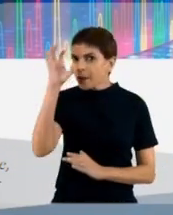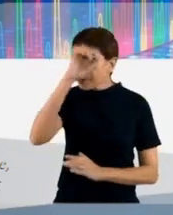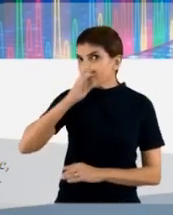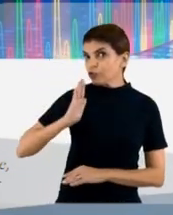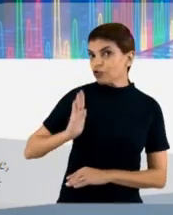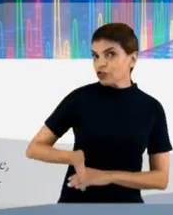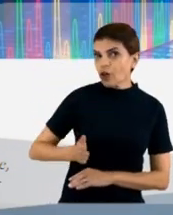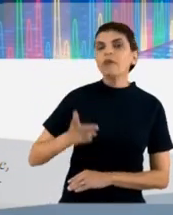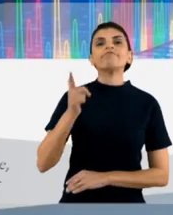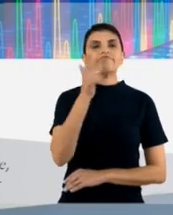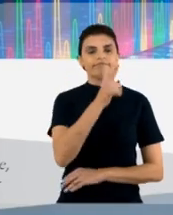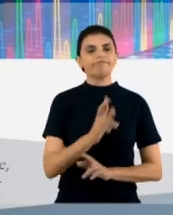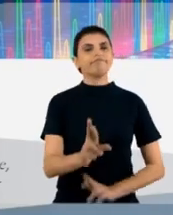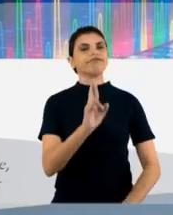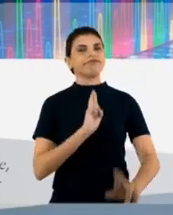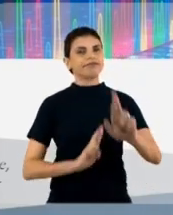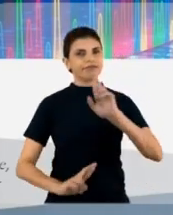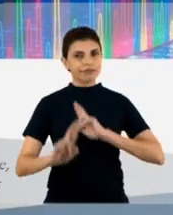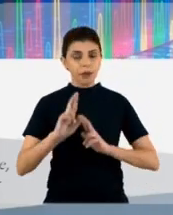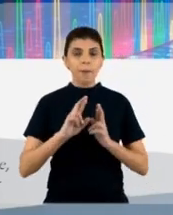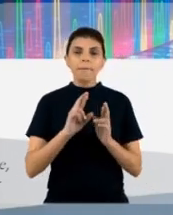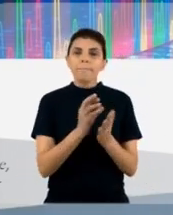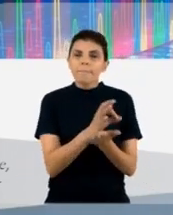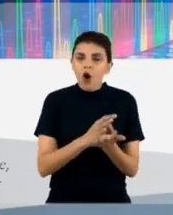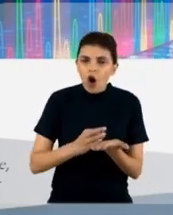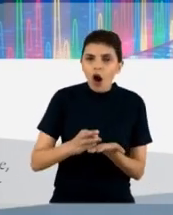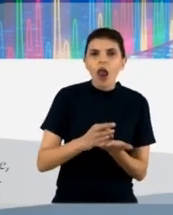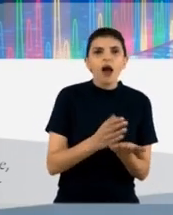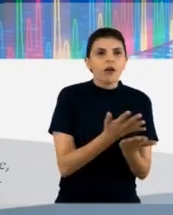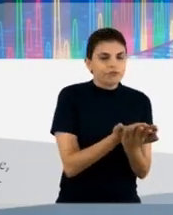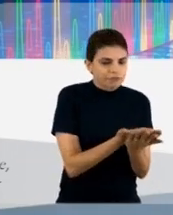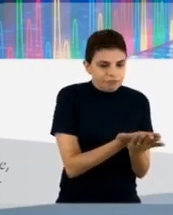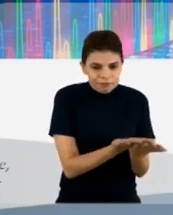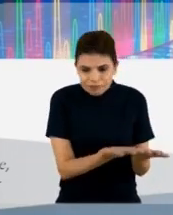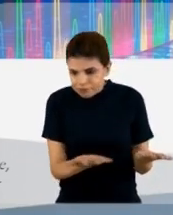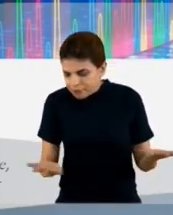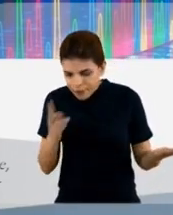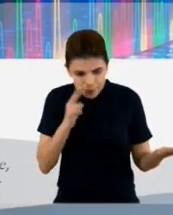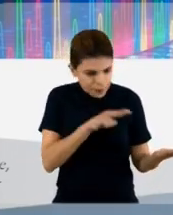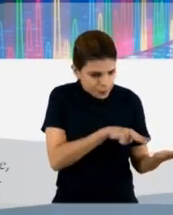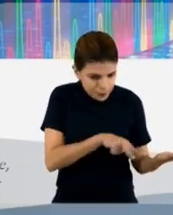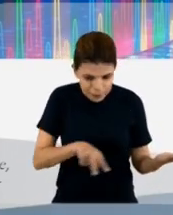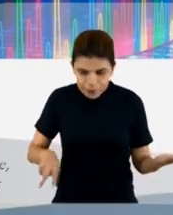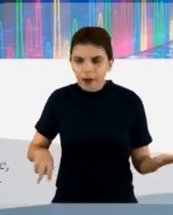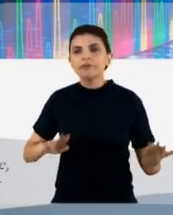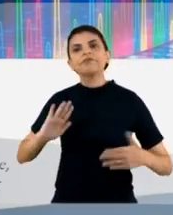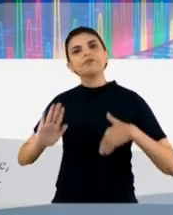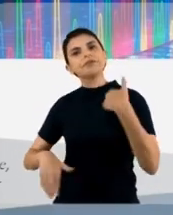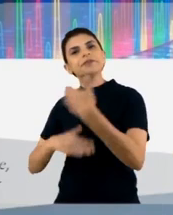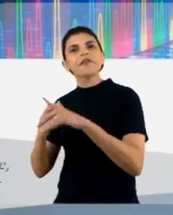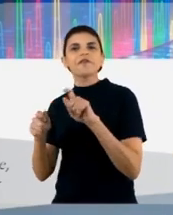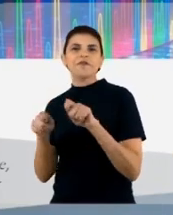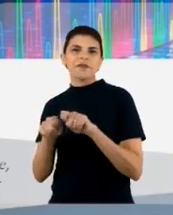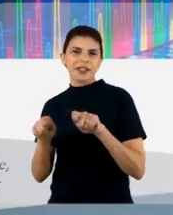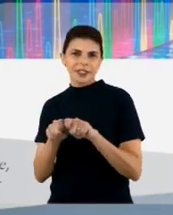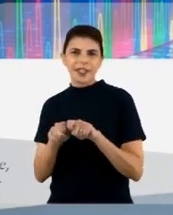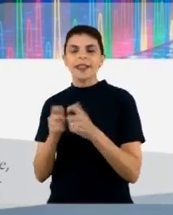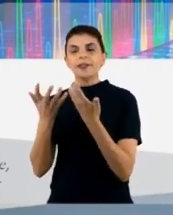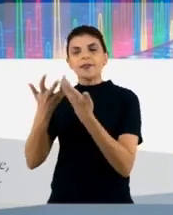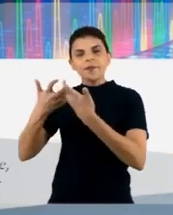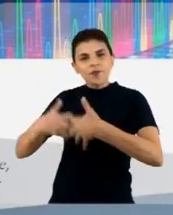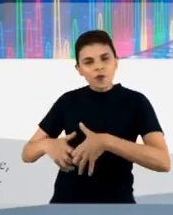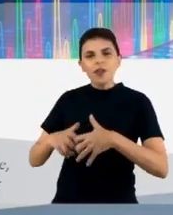aprenderam nós obtemos então essas moléculas na bancada e a partir daí então nós realizamos